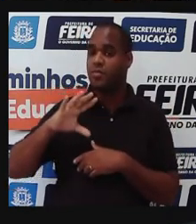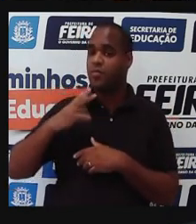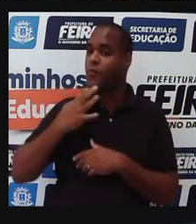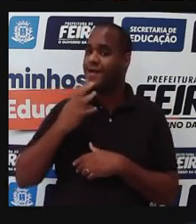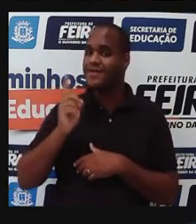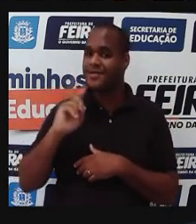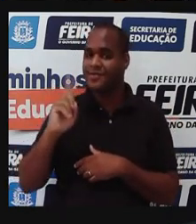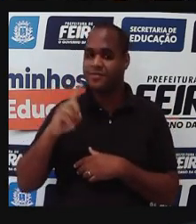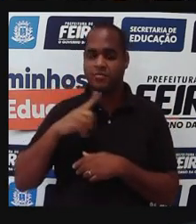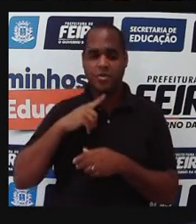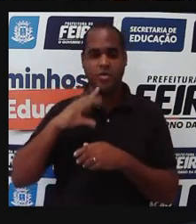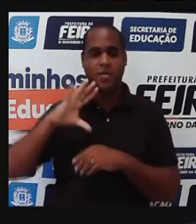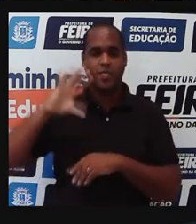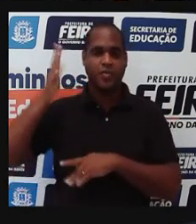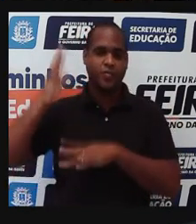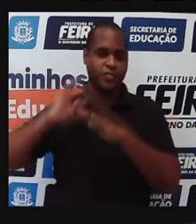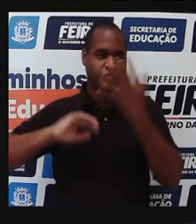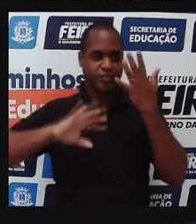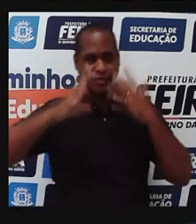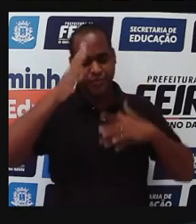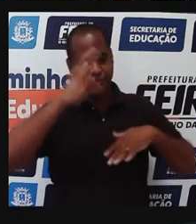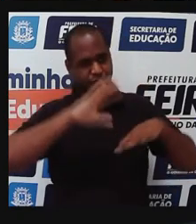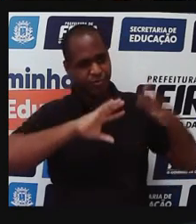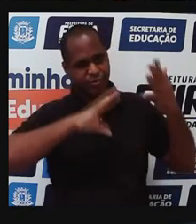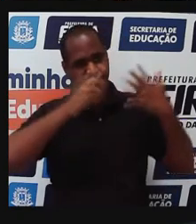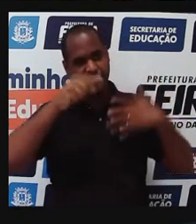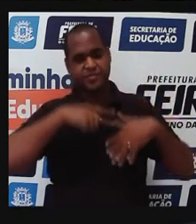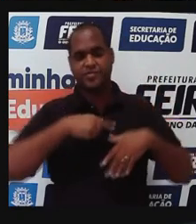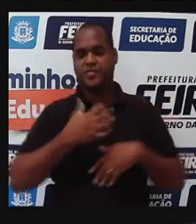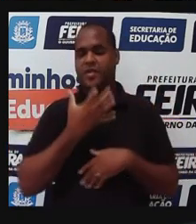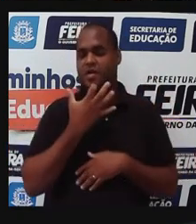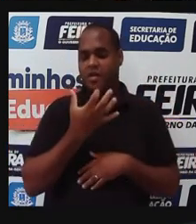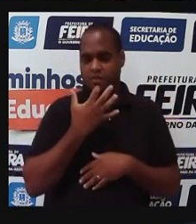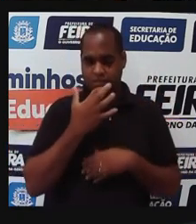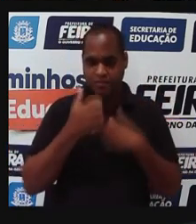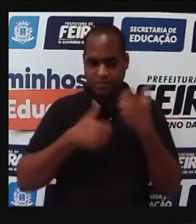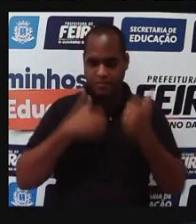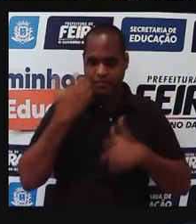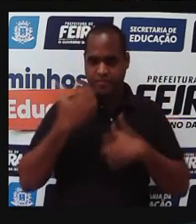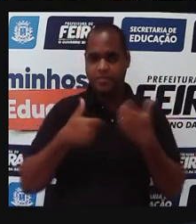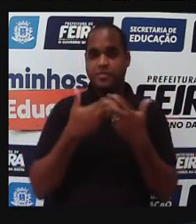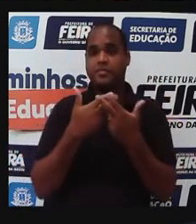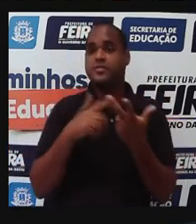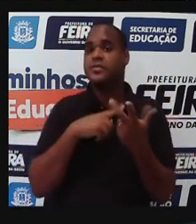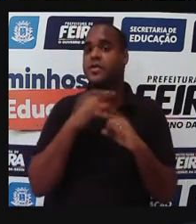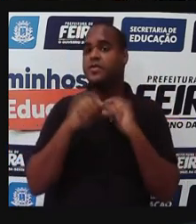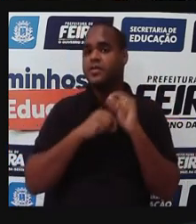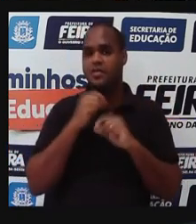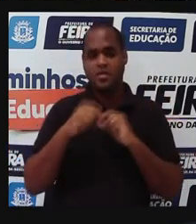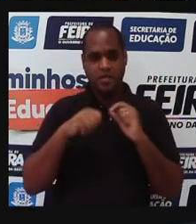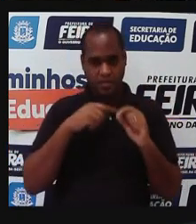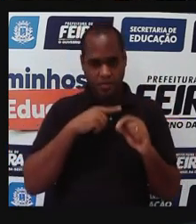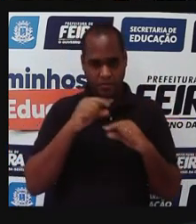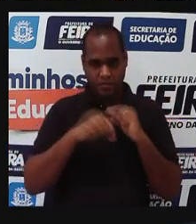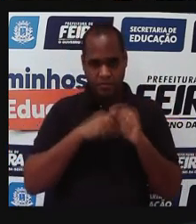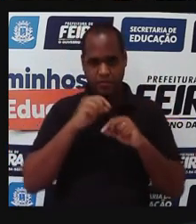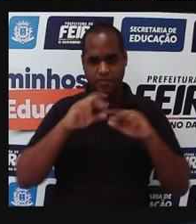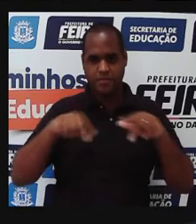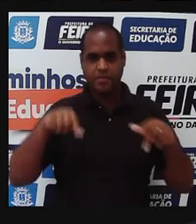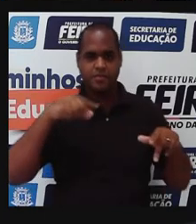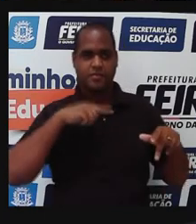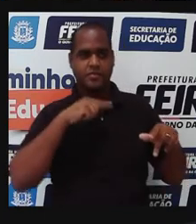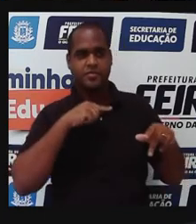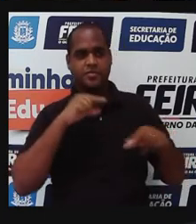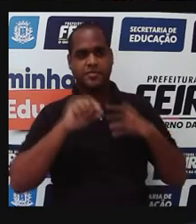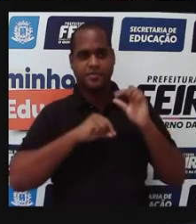conhecidas e que surgem, né, passam a ser conhecidas e, por conta disso, elas acabam